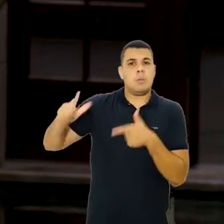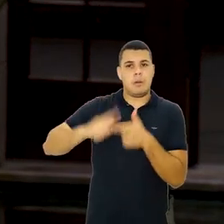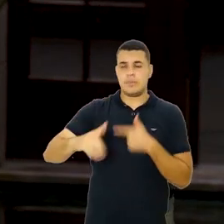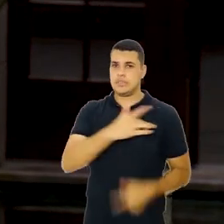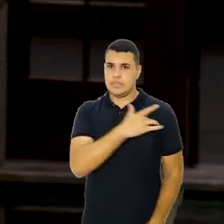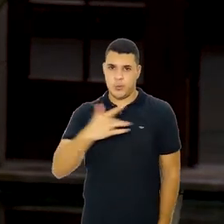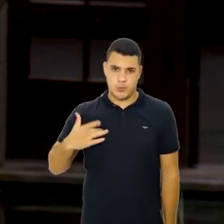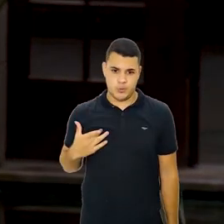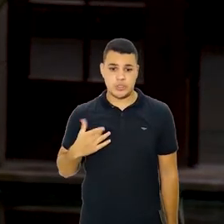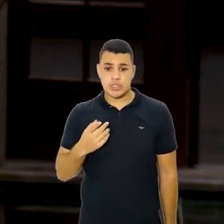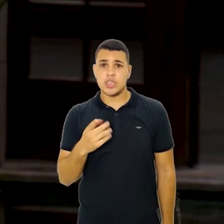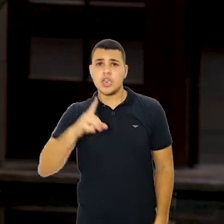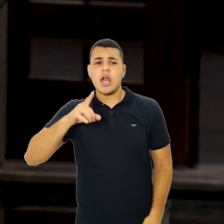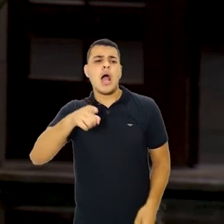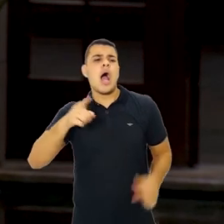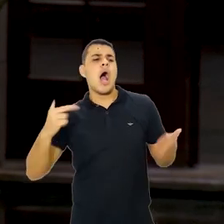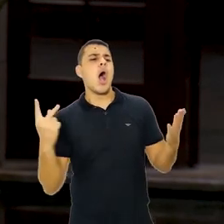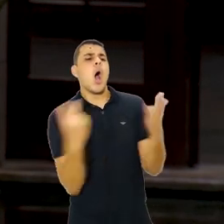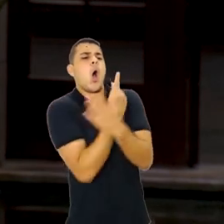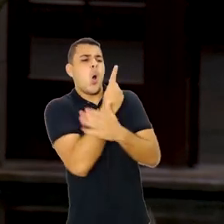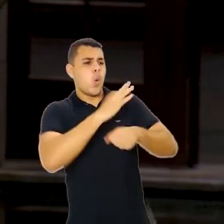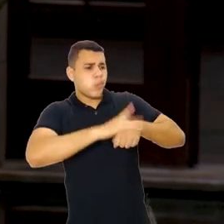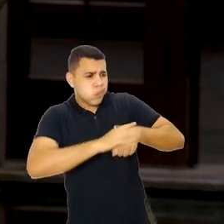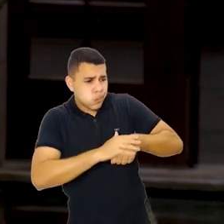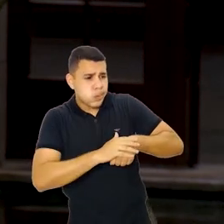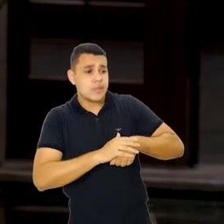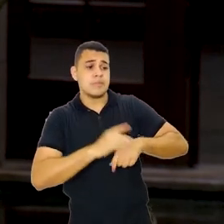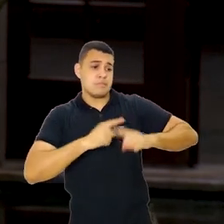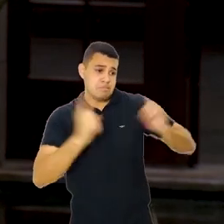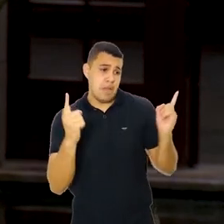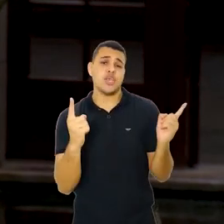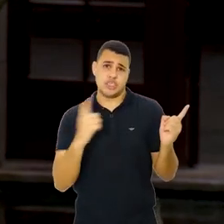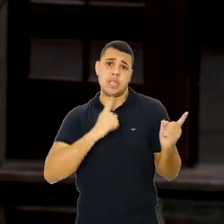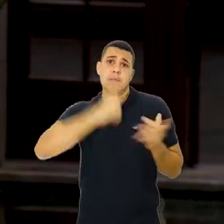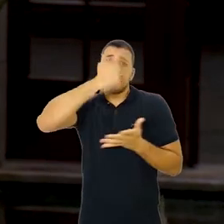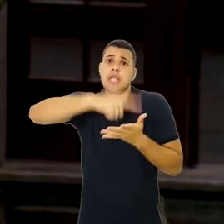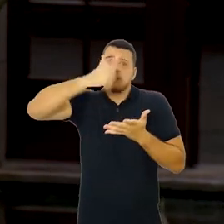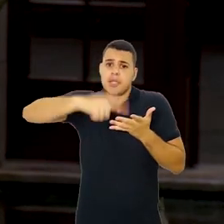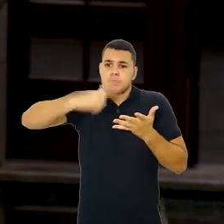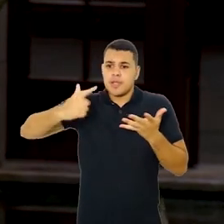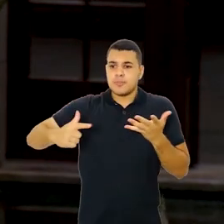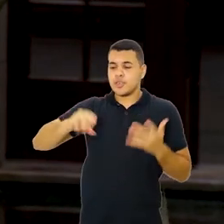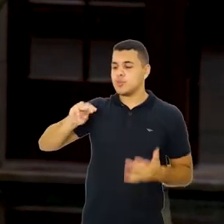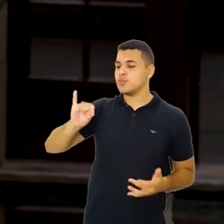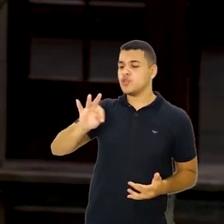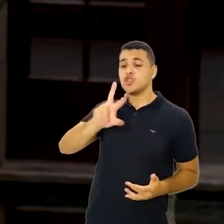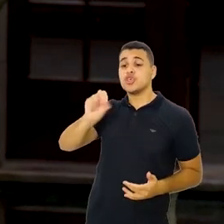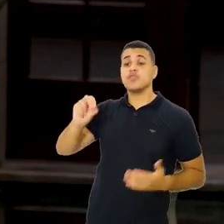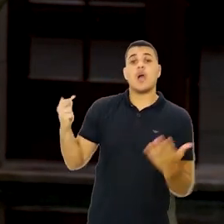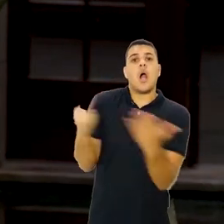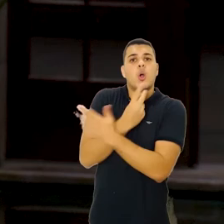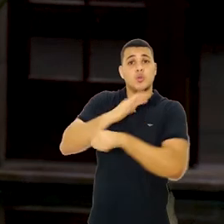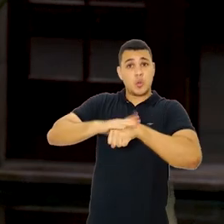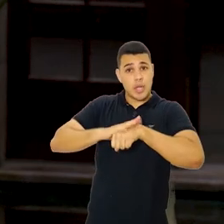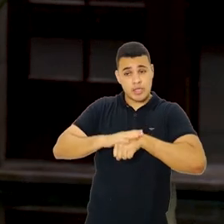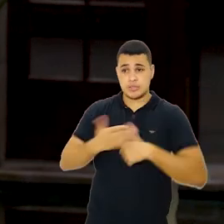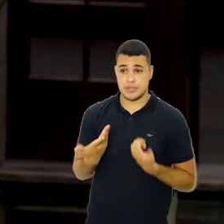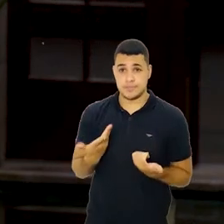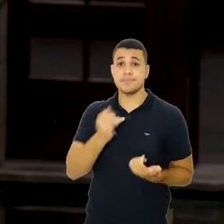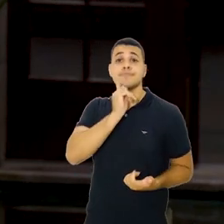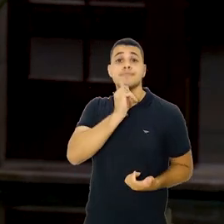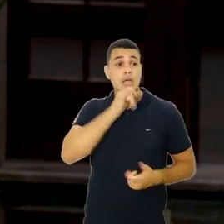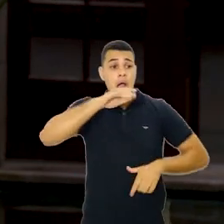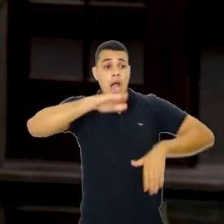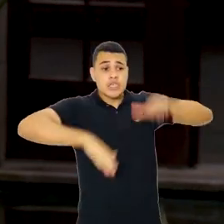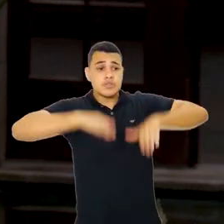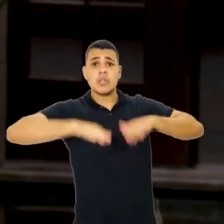Não só como determinante das doenças, mas também resultado do insucesso de várias intervenções